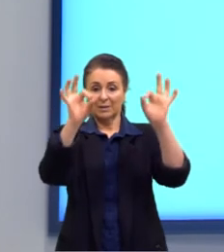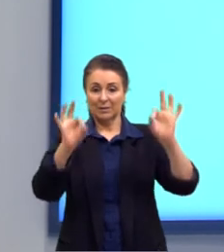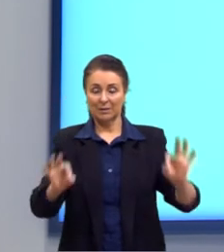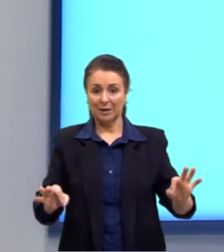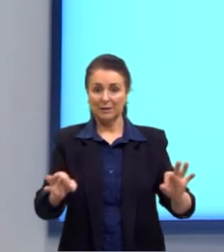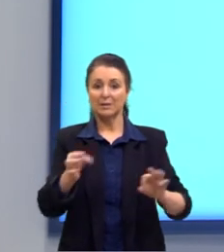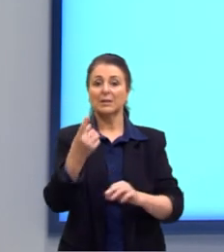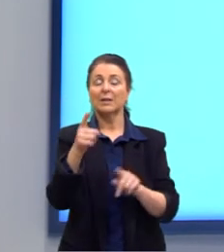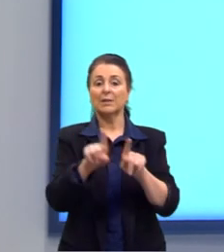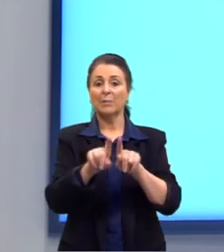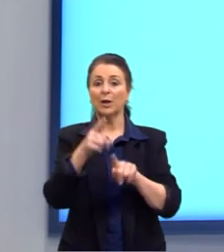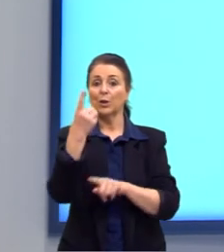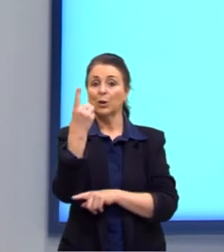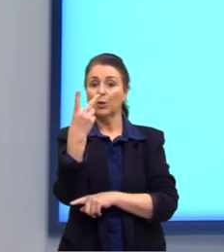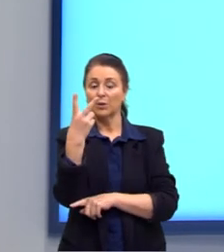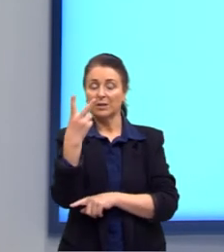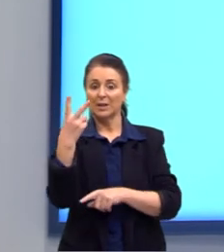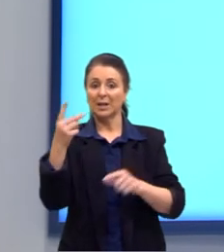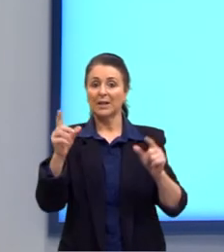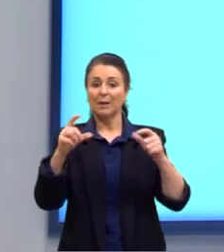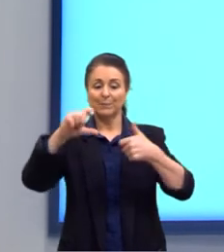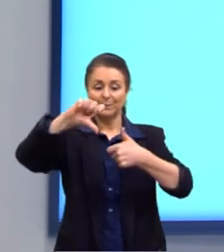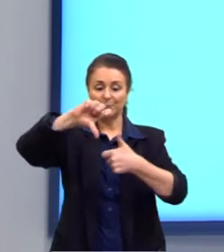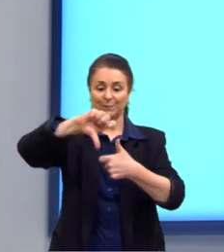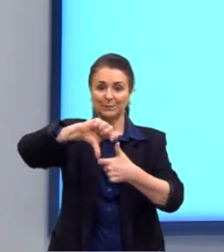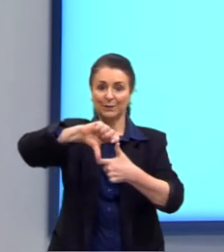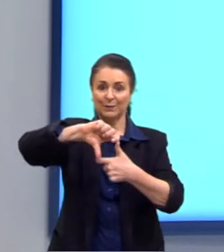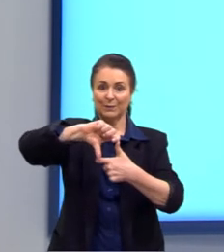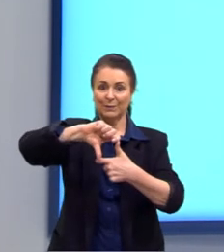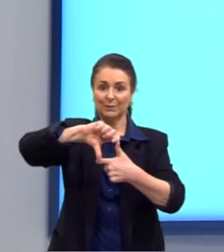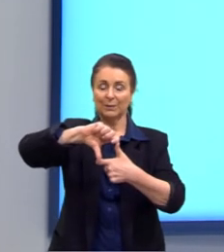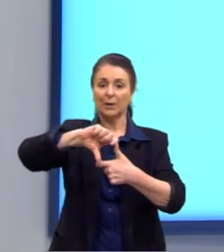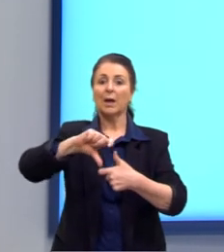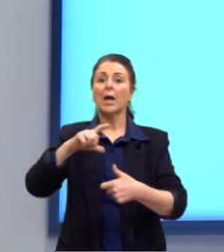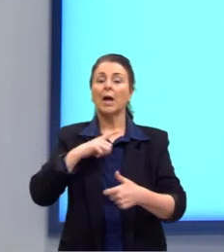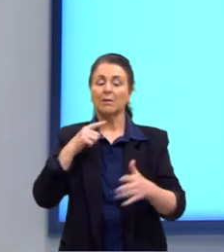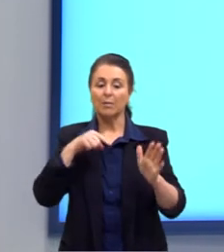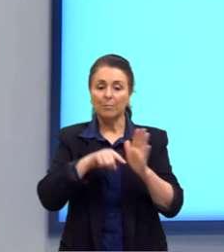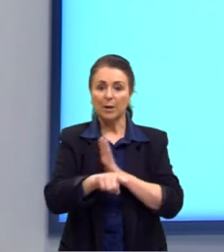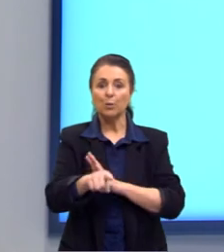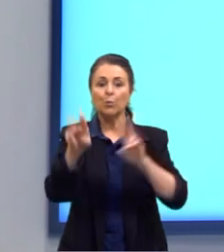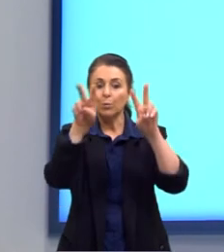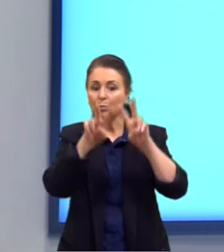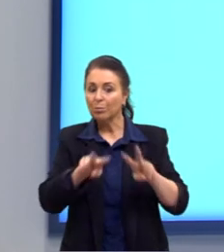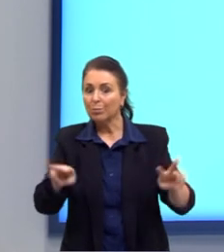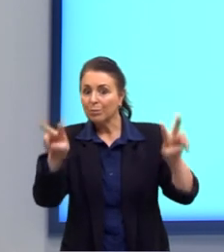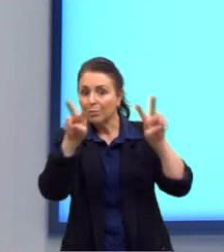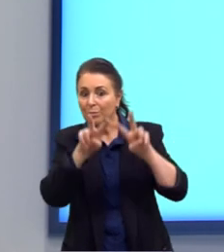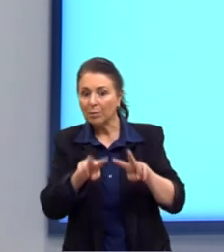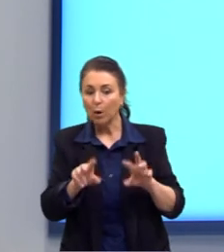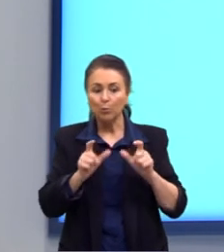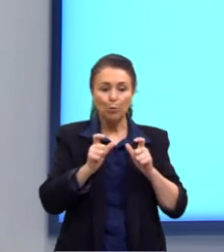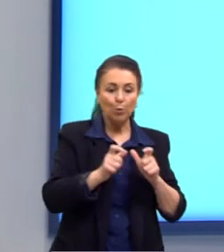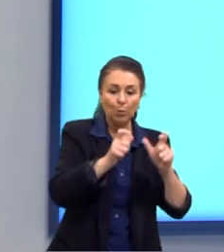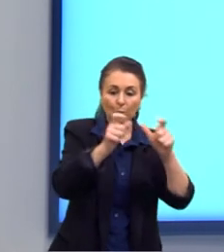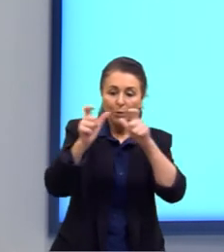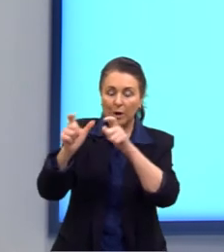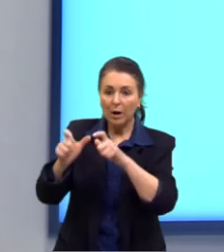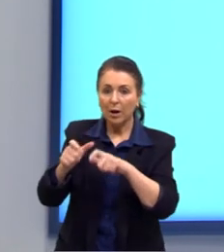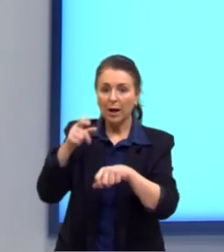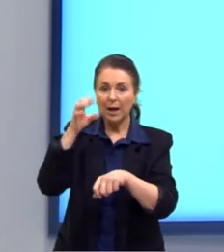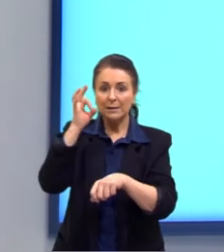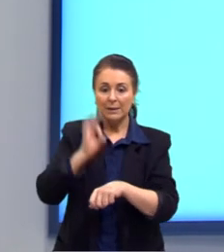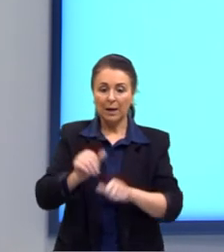quadrados. Então, essa questão, ela trabalhava muito com a visualização, a localização na